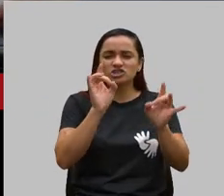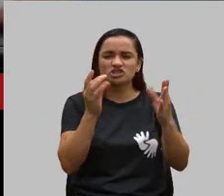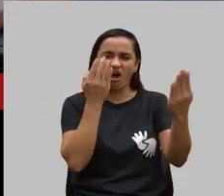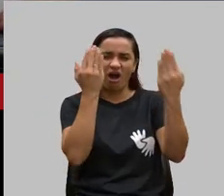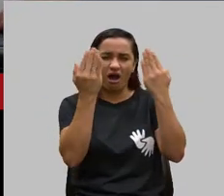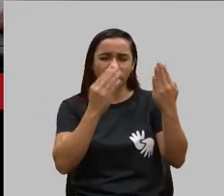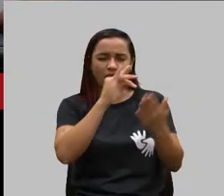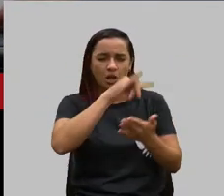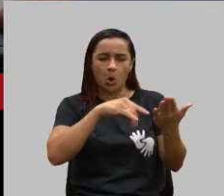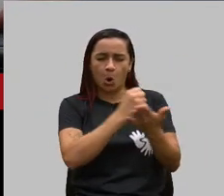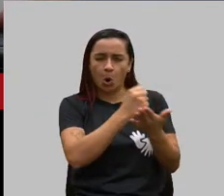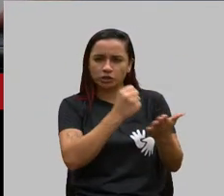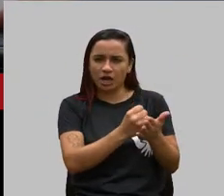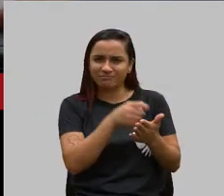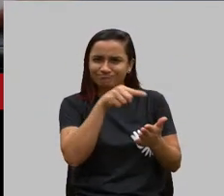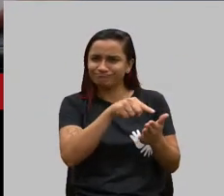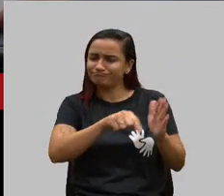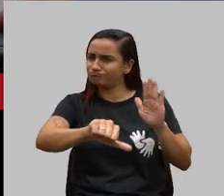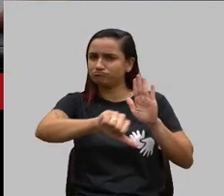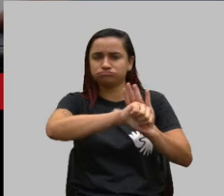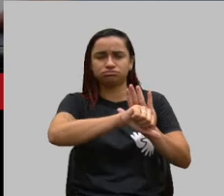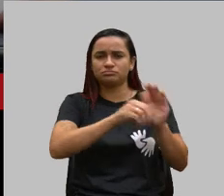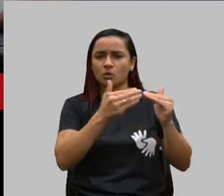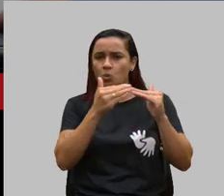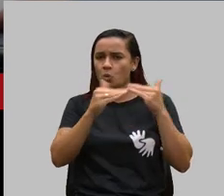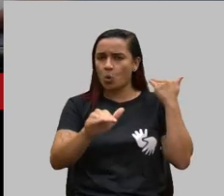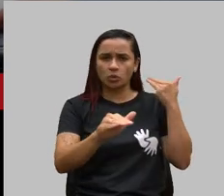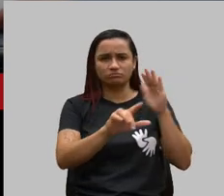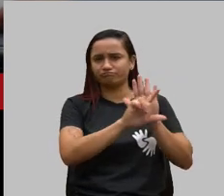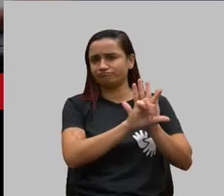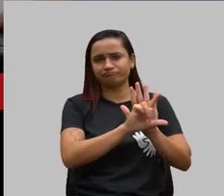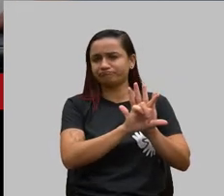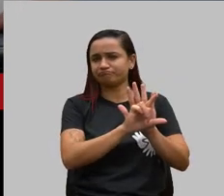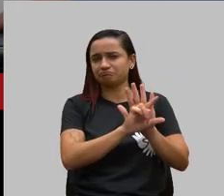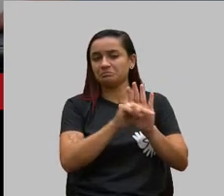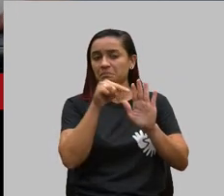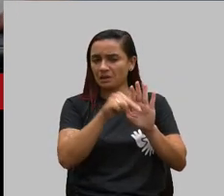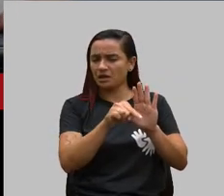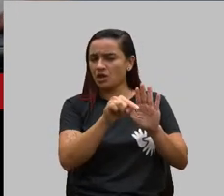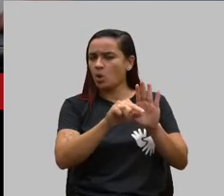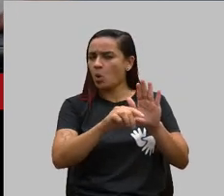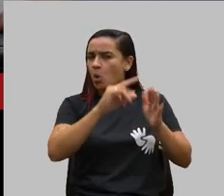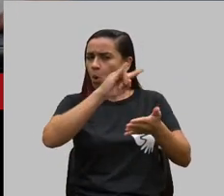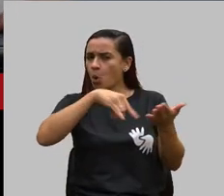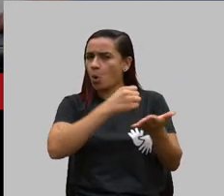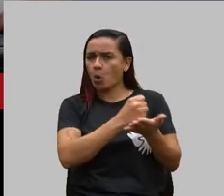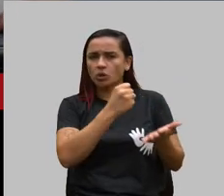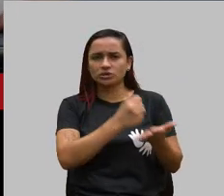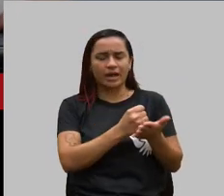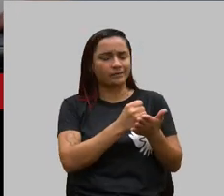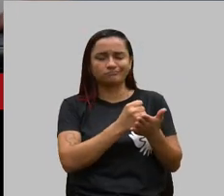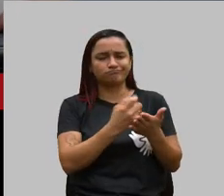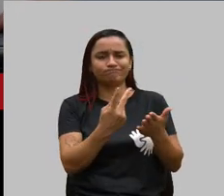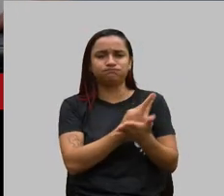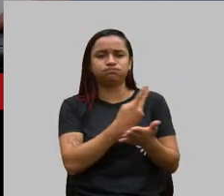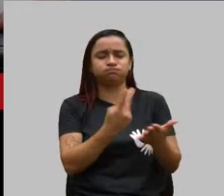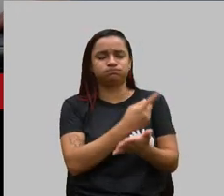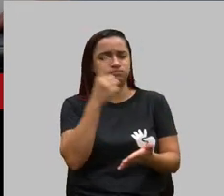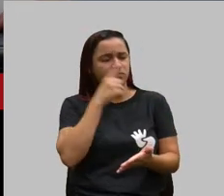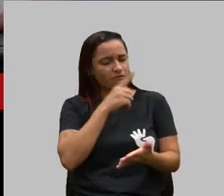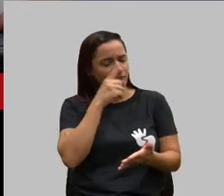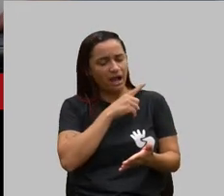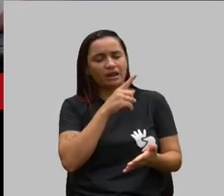abusivo, é um contrato ilegal, é um contrato inconstitucional e que, na verdade, a gente não deixe que isso seja